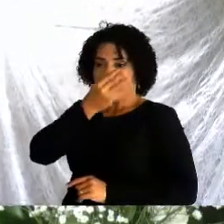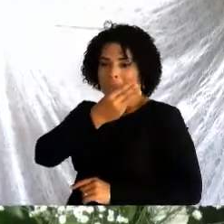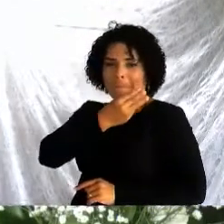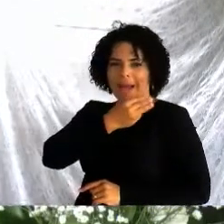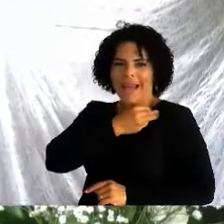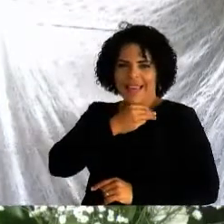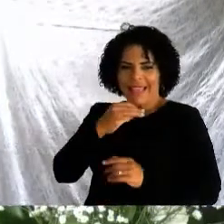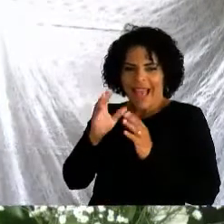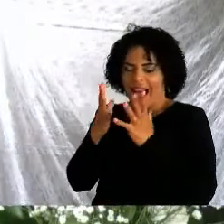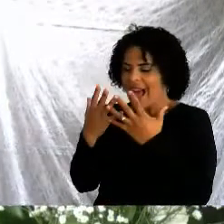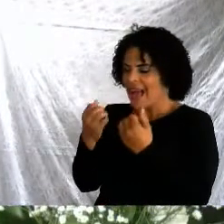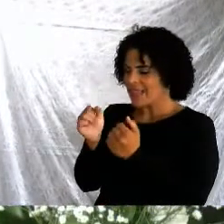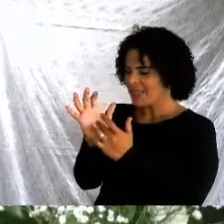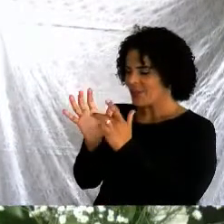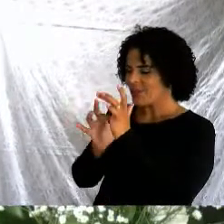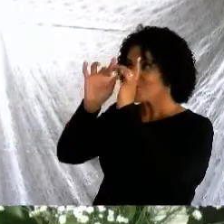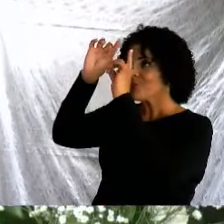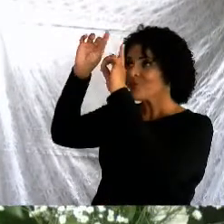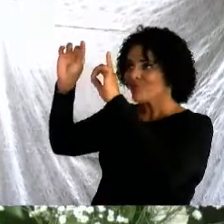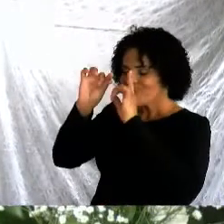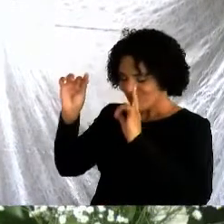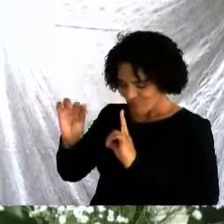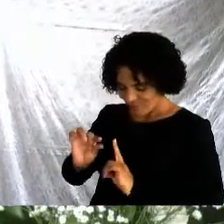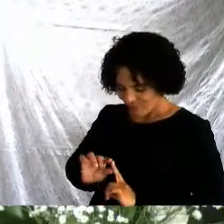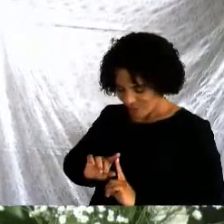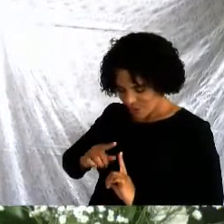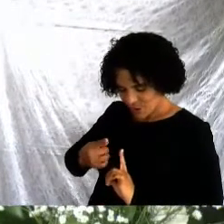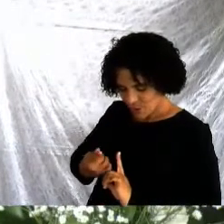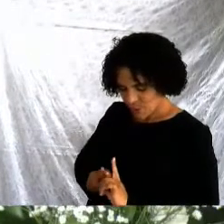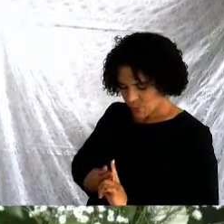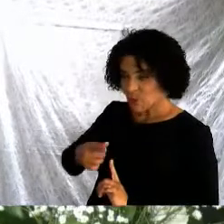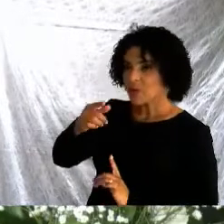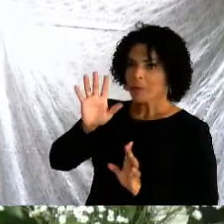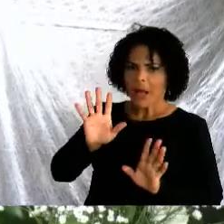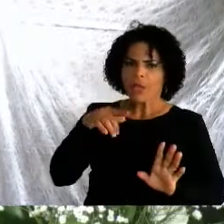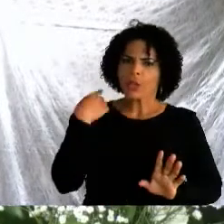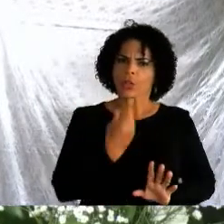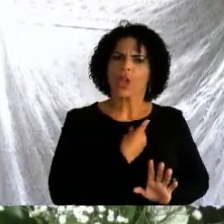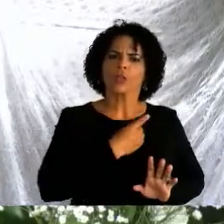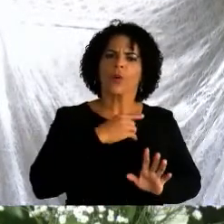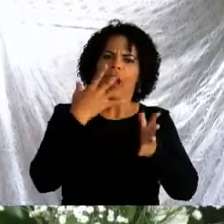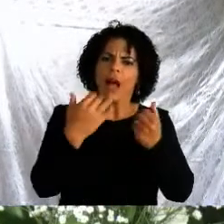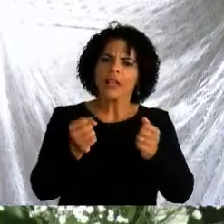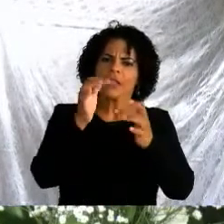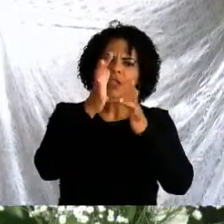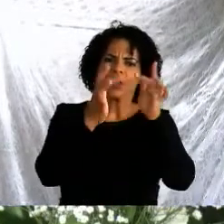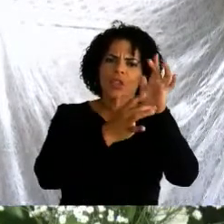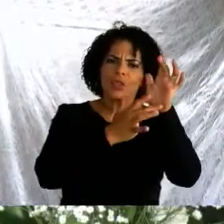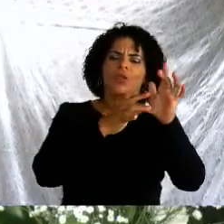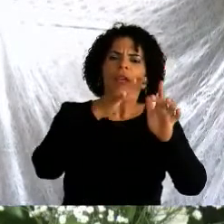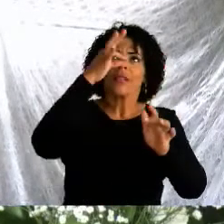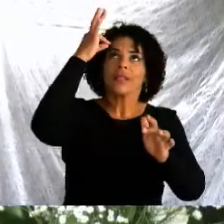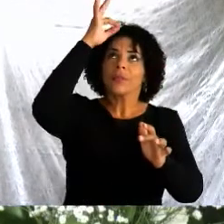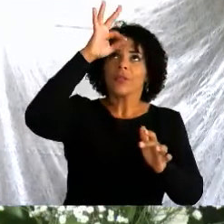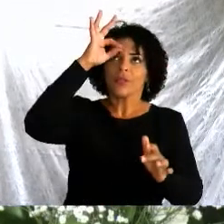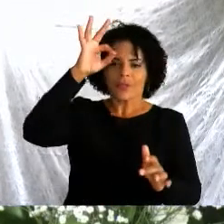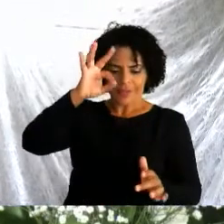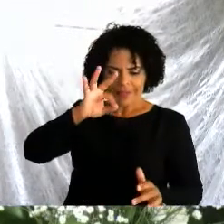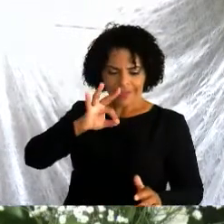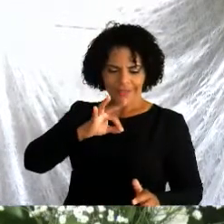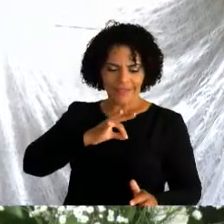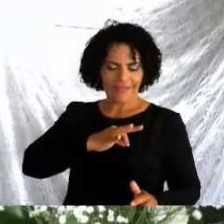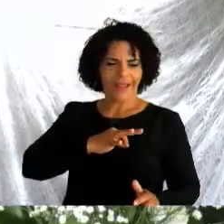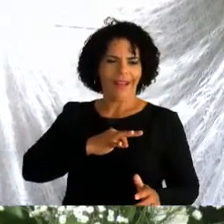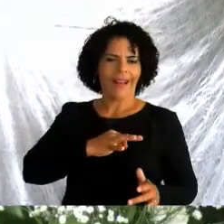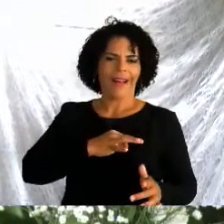fica cheio do Espírito Santo, recebe o Espírito de Deus e se torna mãe e